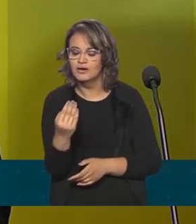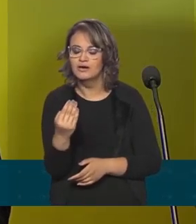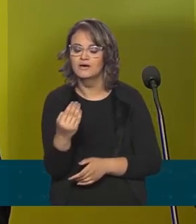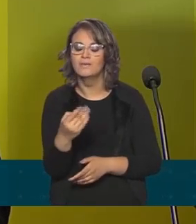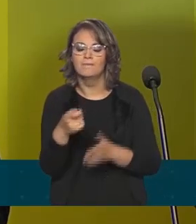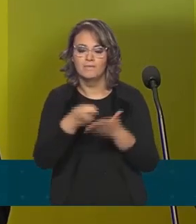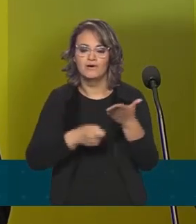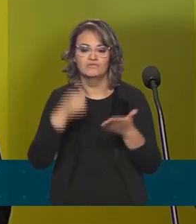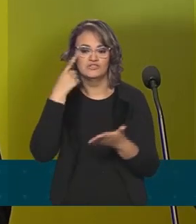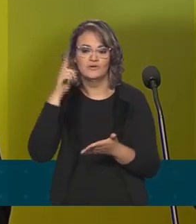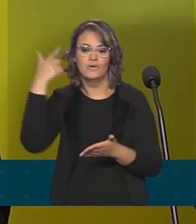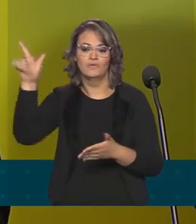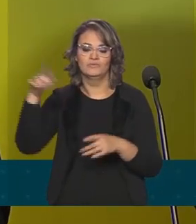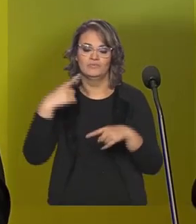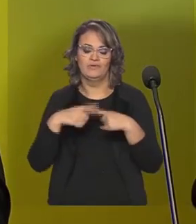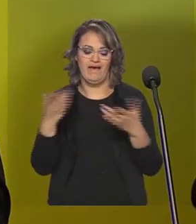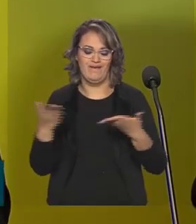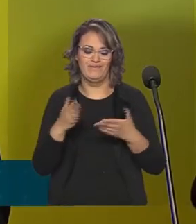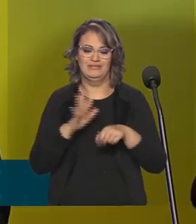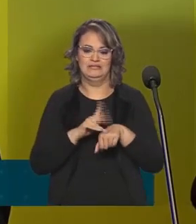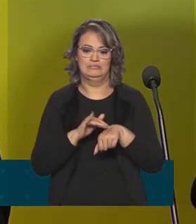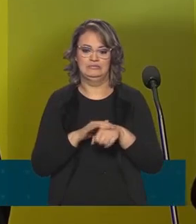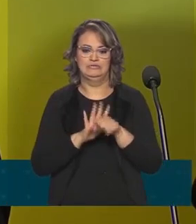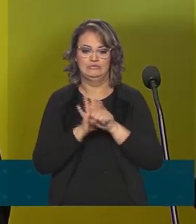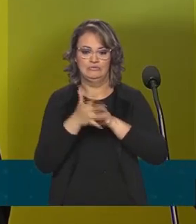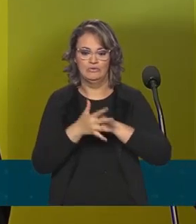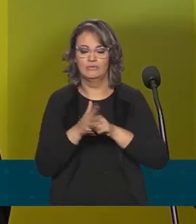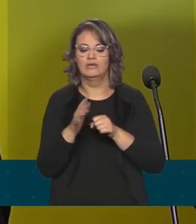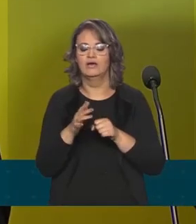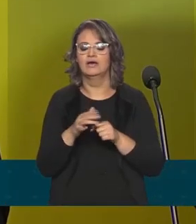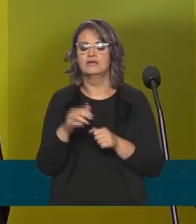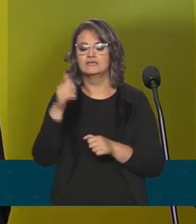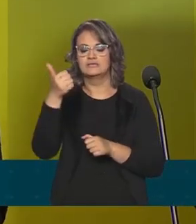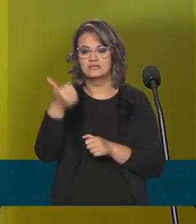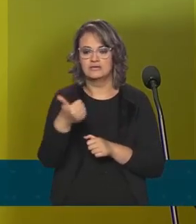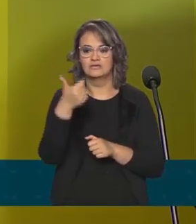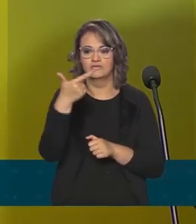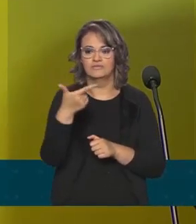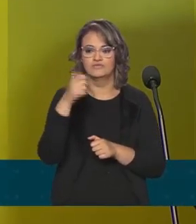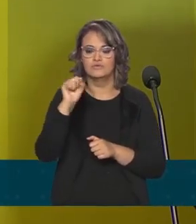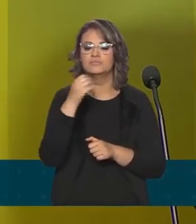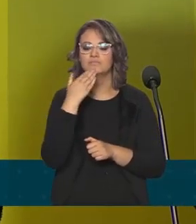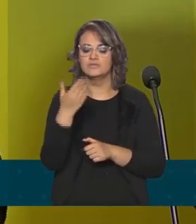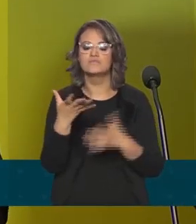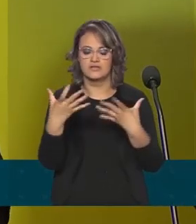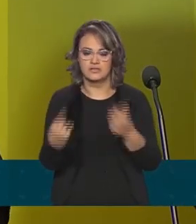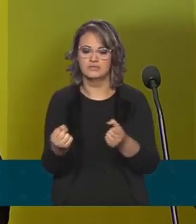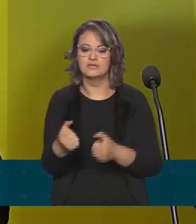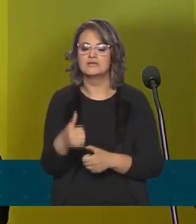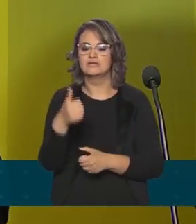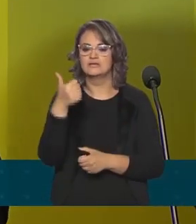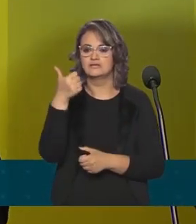infectocontagiosas, como, por exemplo, o Covid. 118 pedidos foram deferidos, 56 indeferidos.